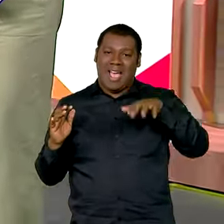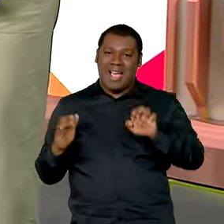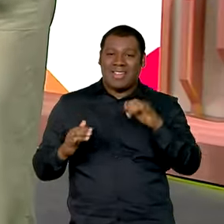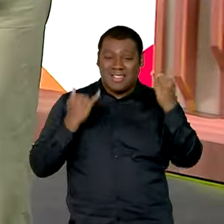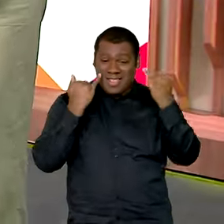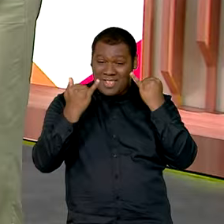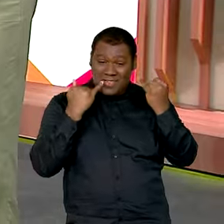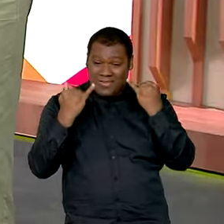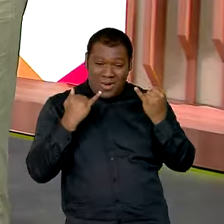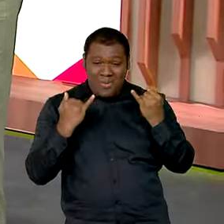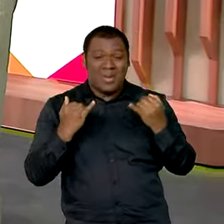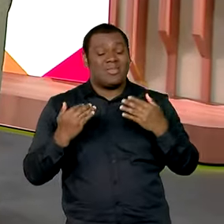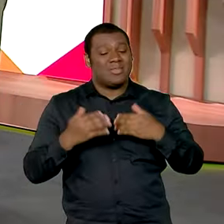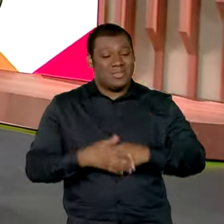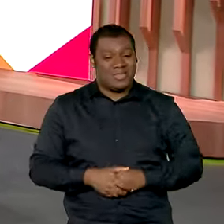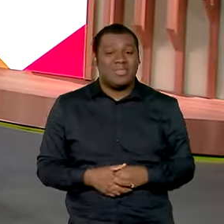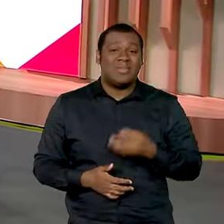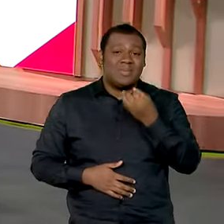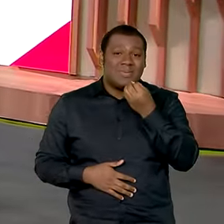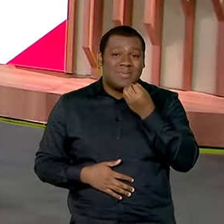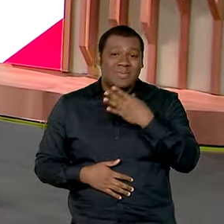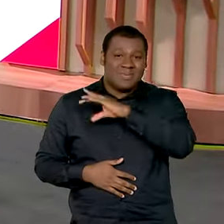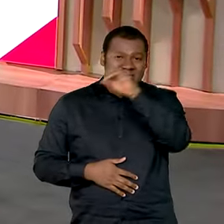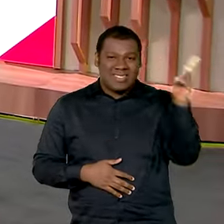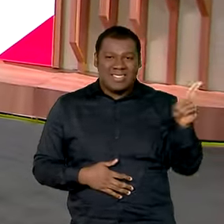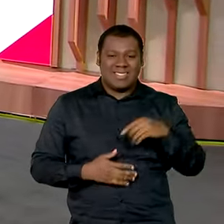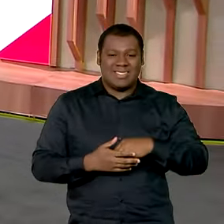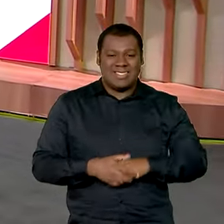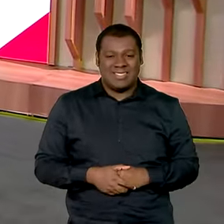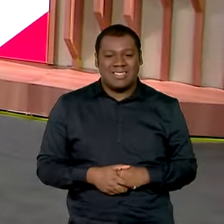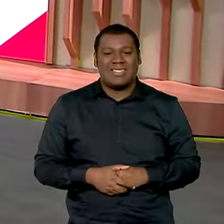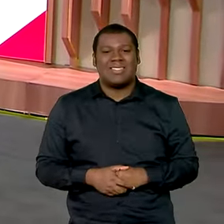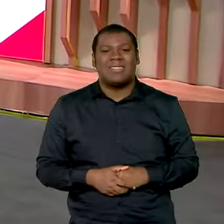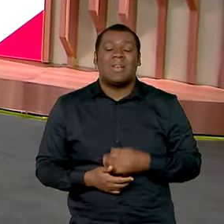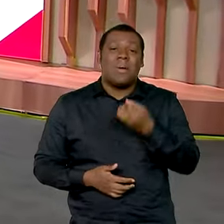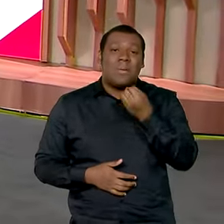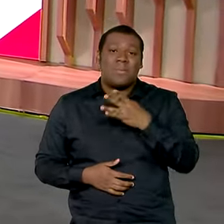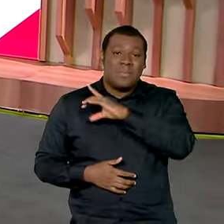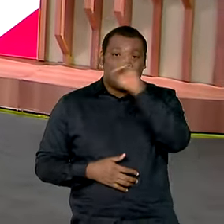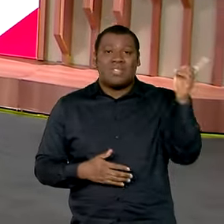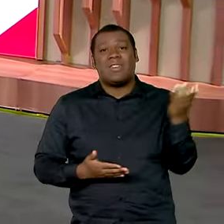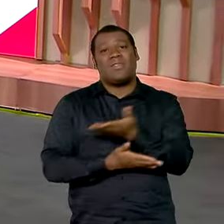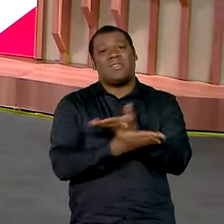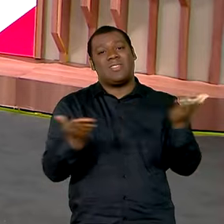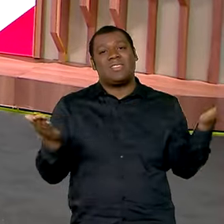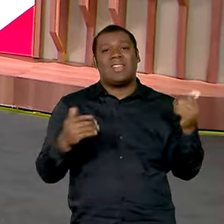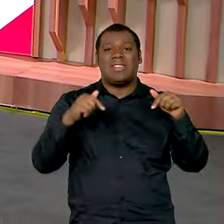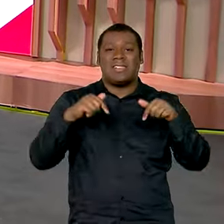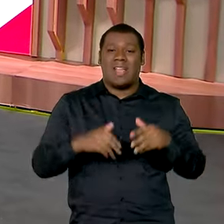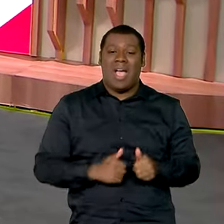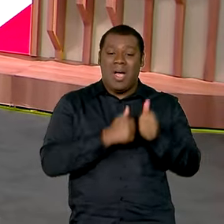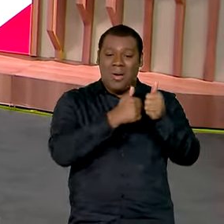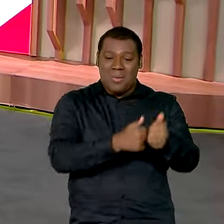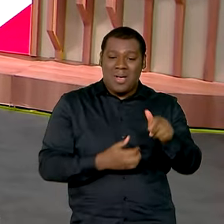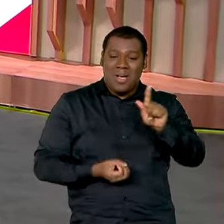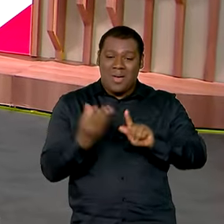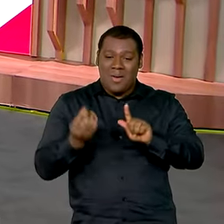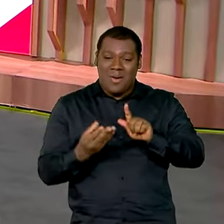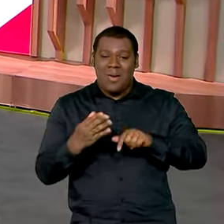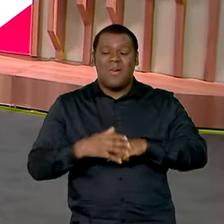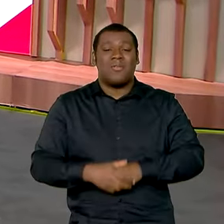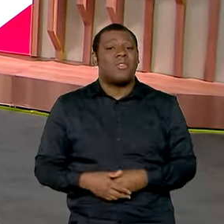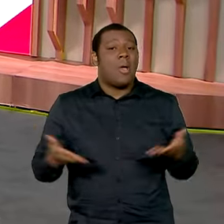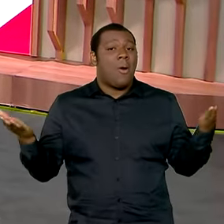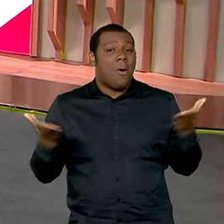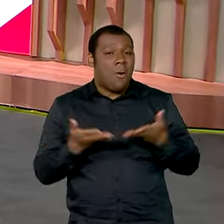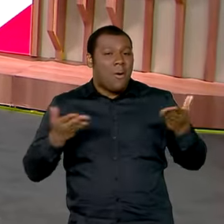destaques da edição de hoje. Bom dia, Karine. Bom dia, Vanessa. Bom dia para você que está com a gente aqui no Canal Gov. ótima a conversa hoje com o ministro Paulo